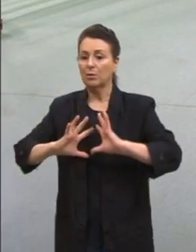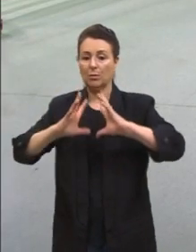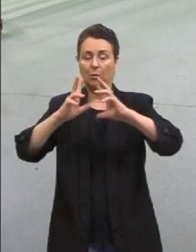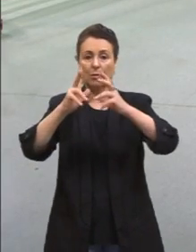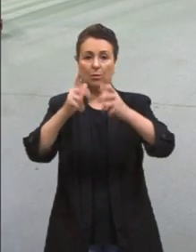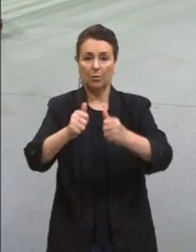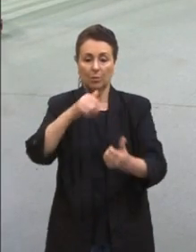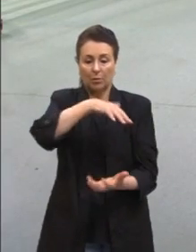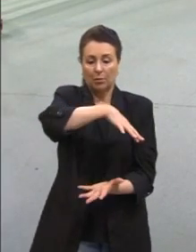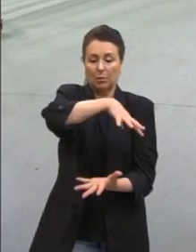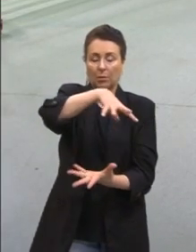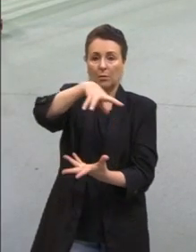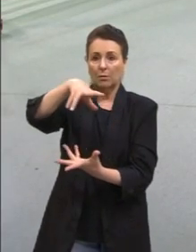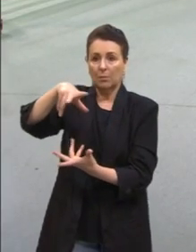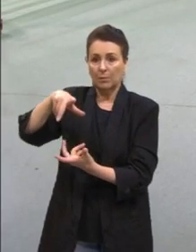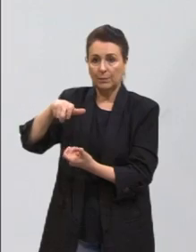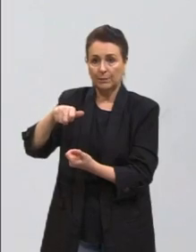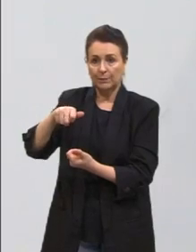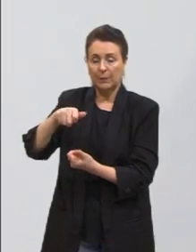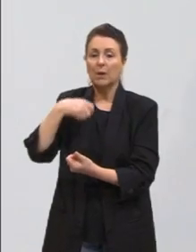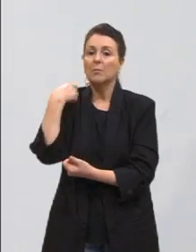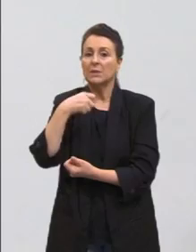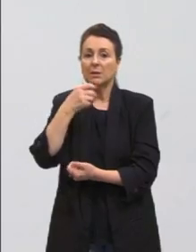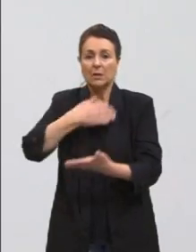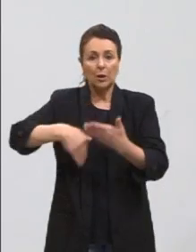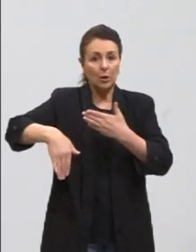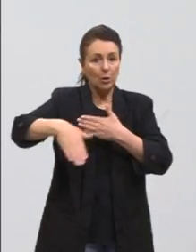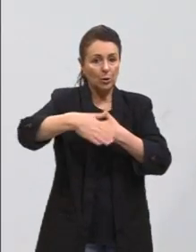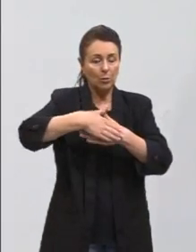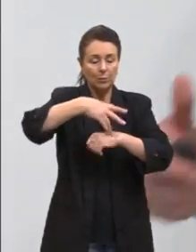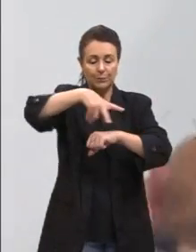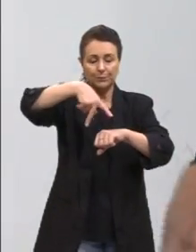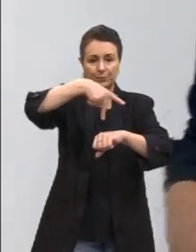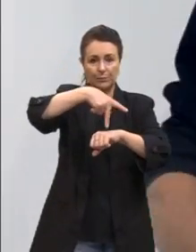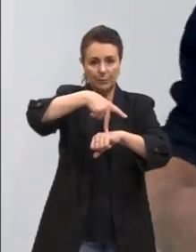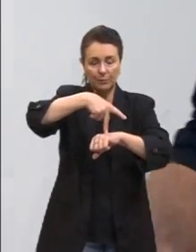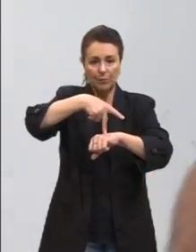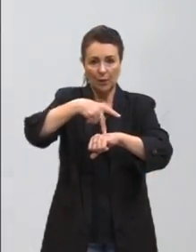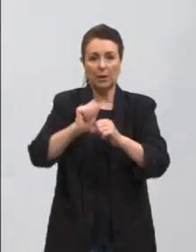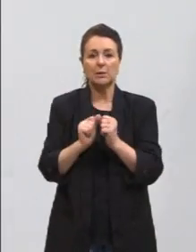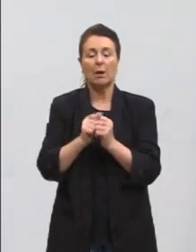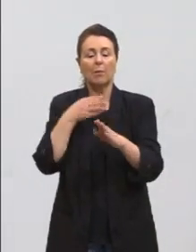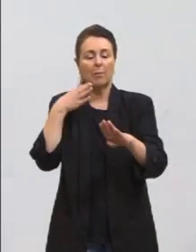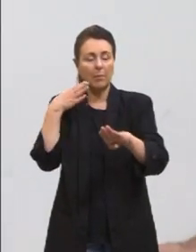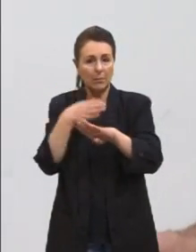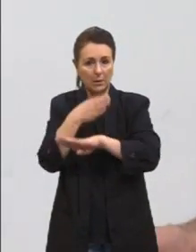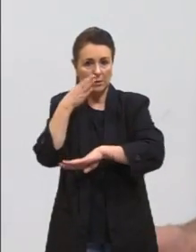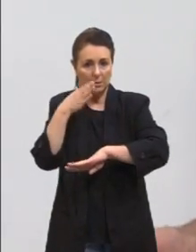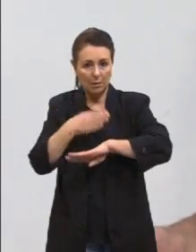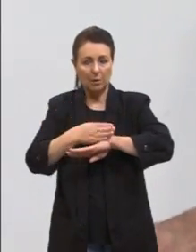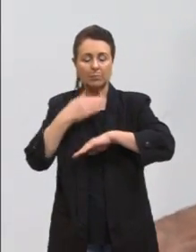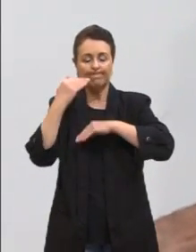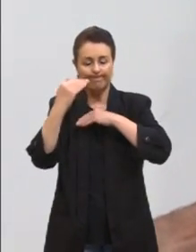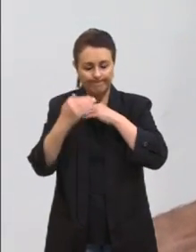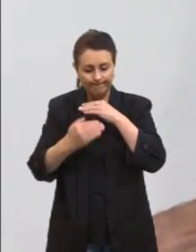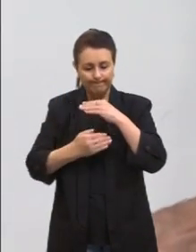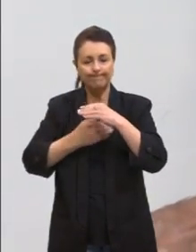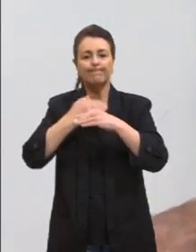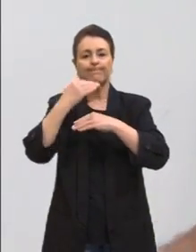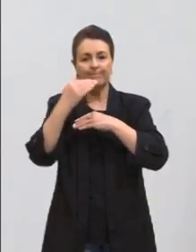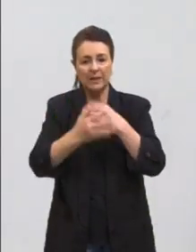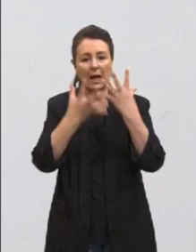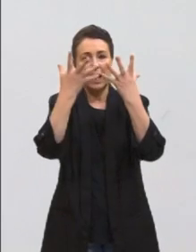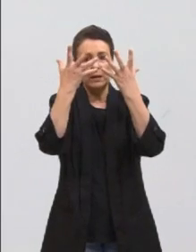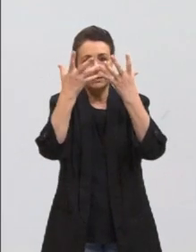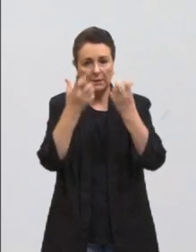preciso que todos os países do mundo se envolvam, se abracem essa causa